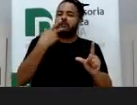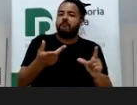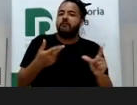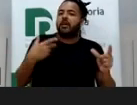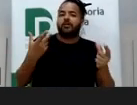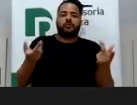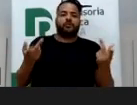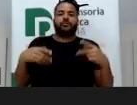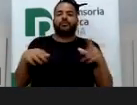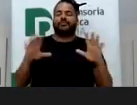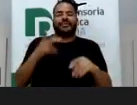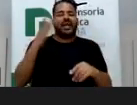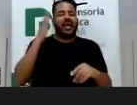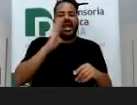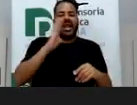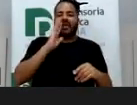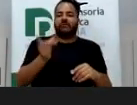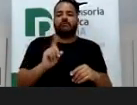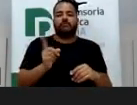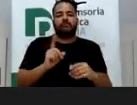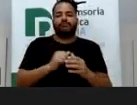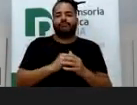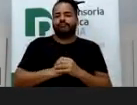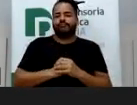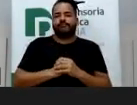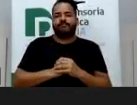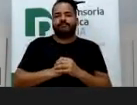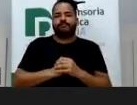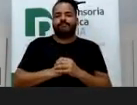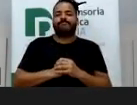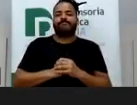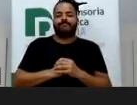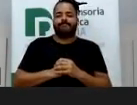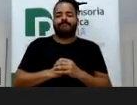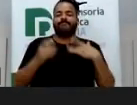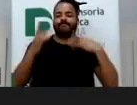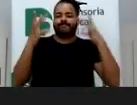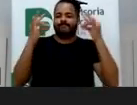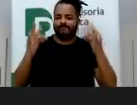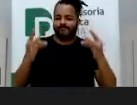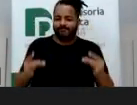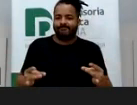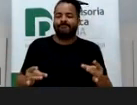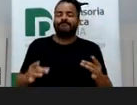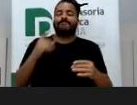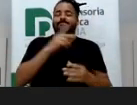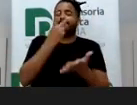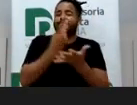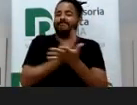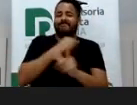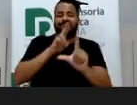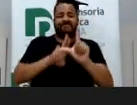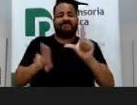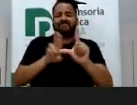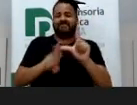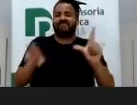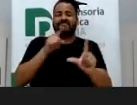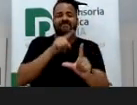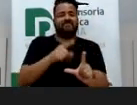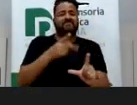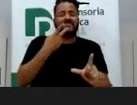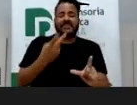mas uma legenda que também não foi legal. Tá? Porque também já estou dando detalhe demais de um caso que é concreto, mas uma legenda que não foi legal. e aí